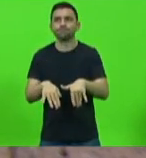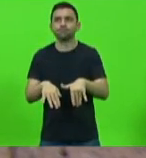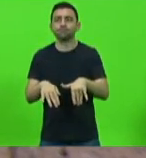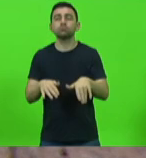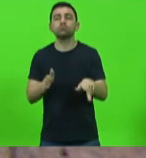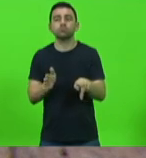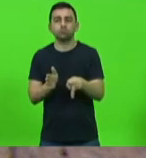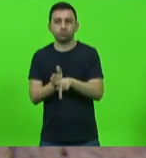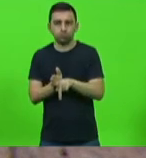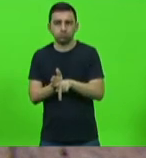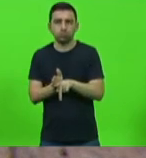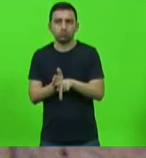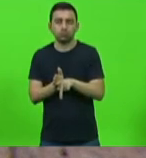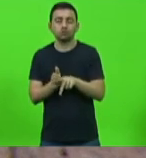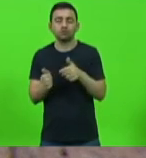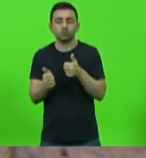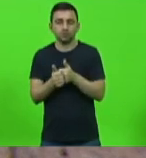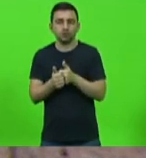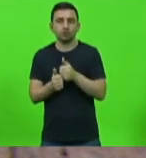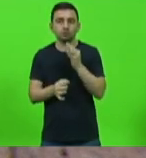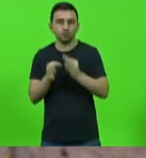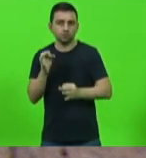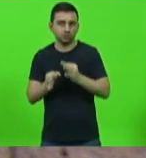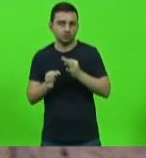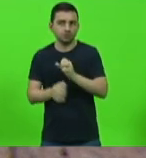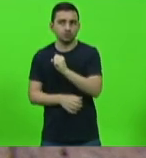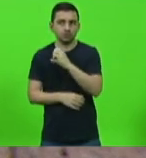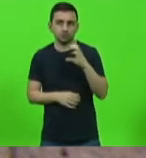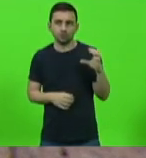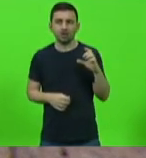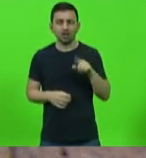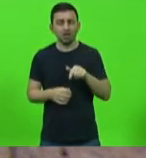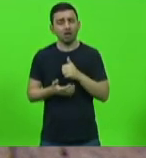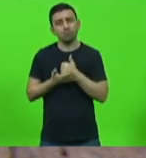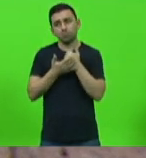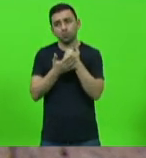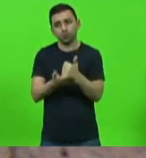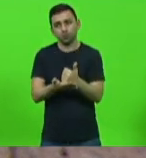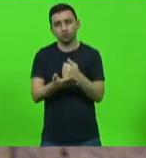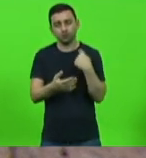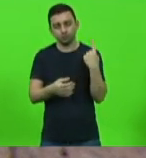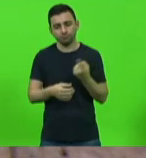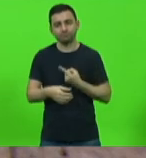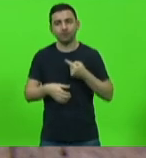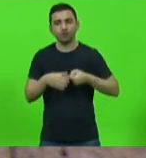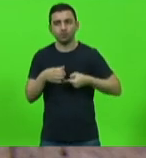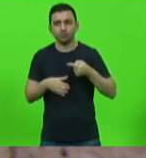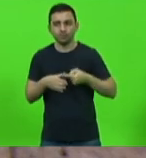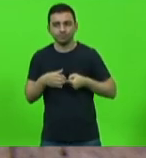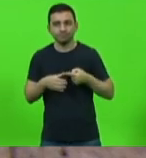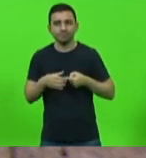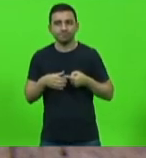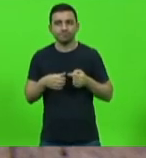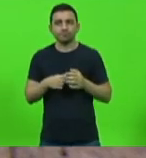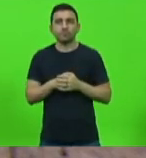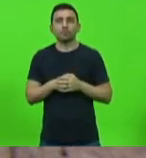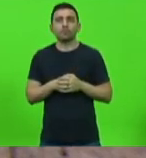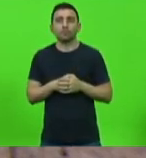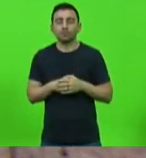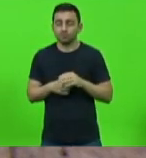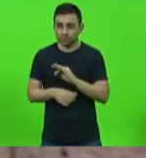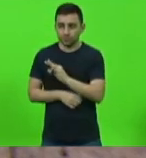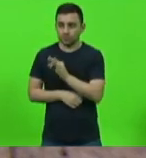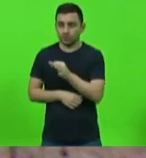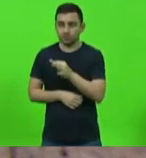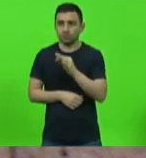Tribunal de Justiça de Santa Catarina então esta é a contribuição que a comissão deputado Covalchini